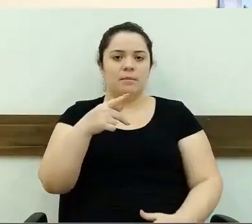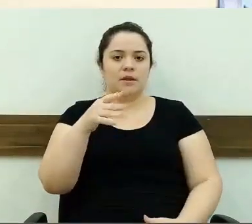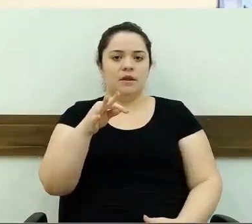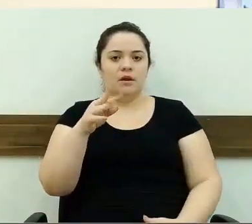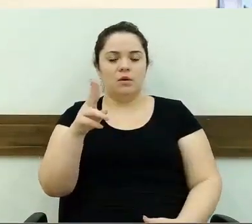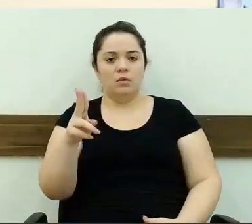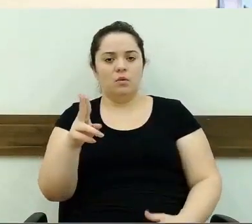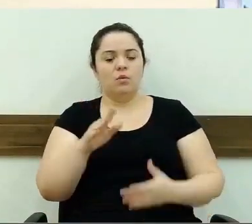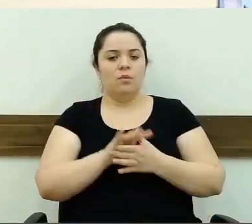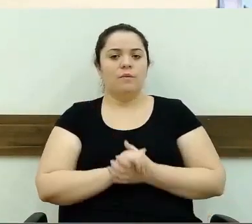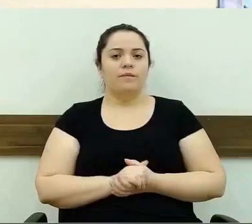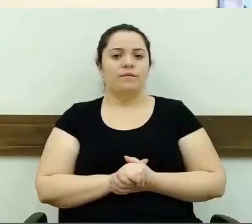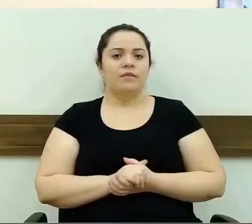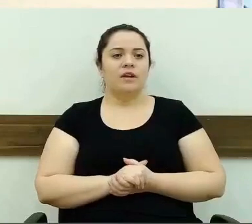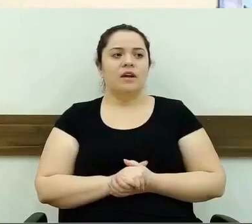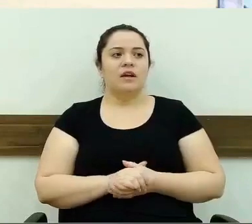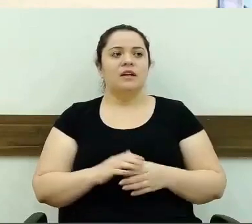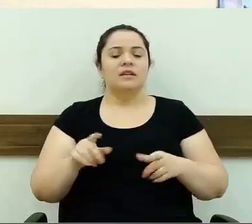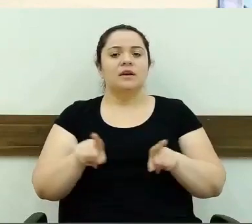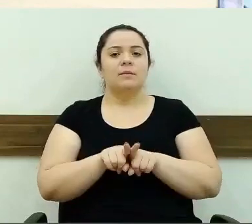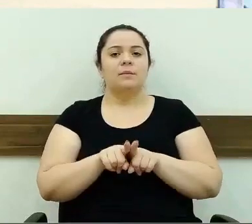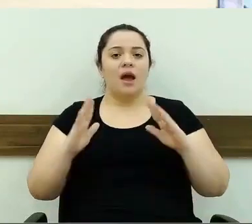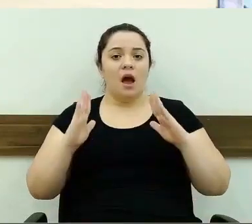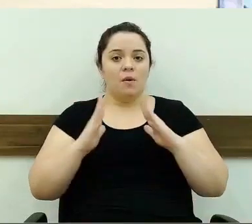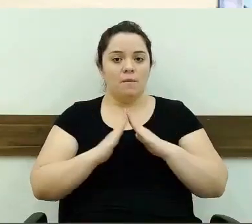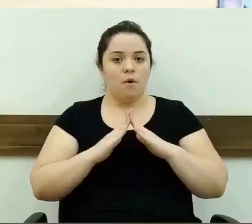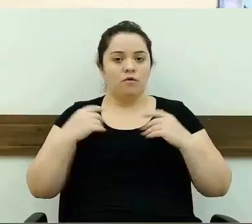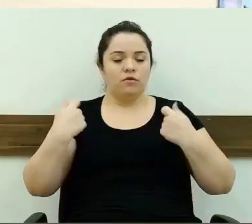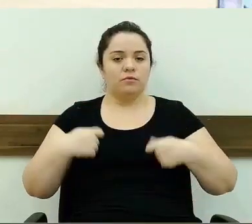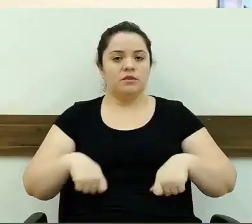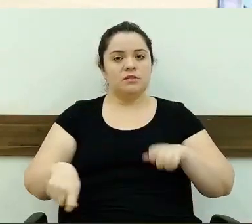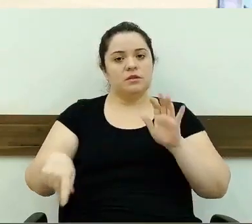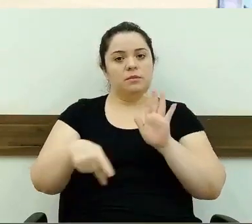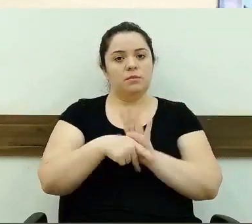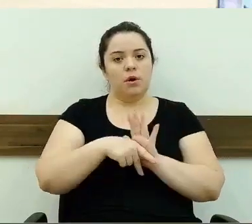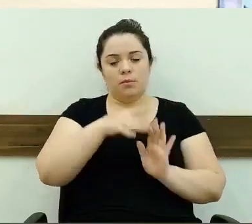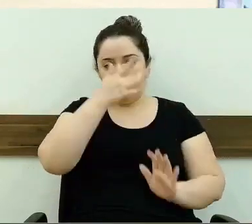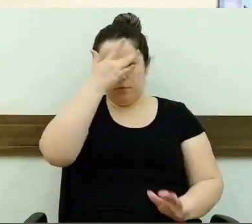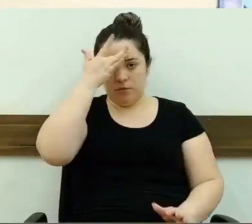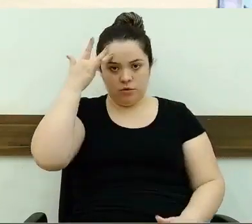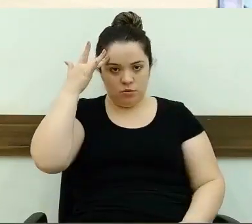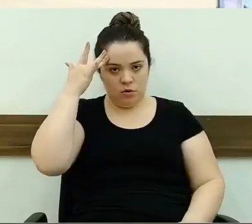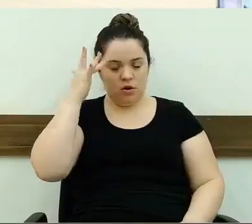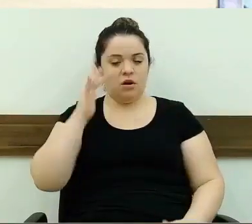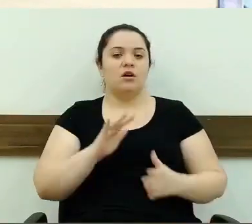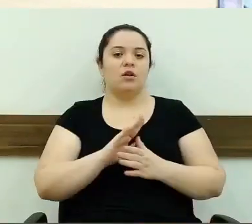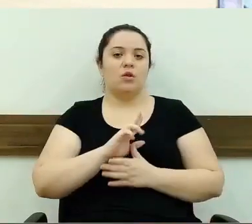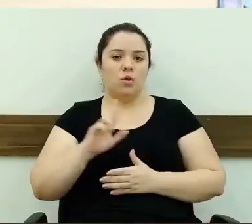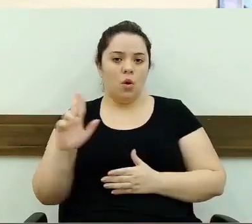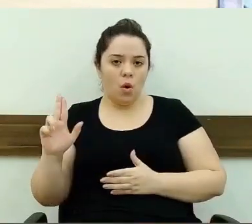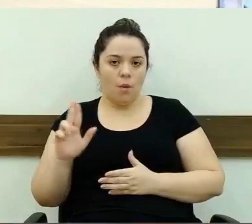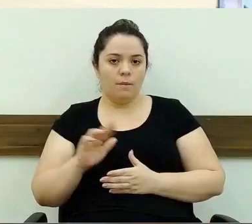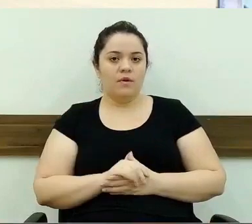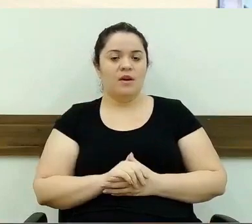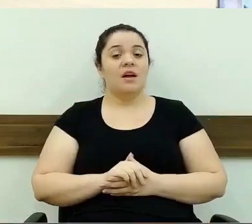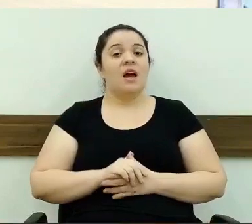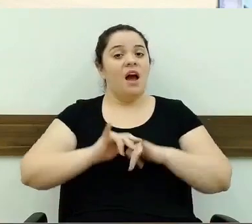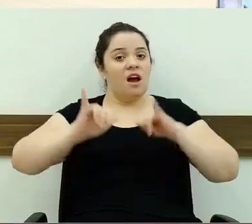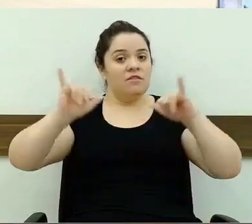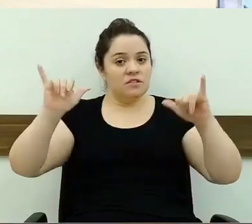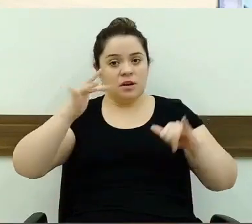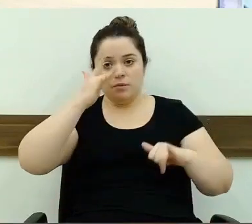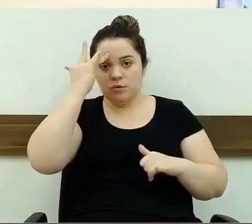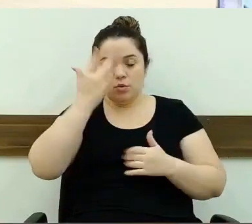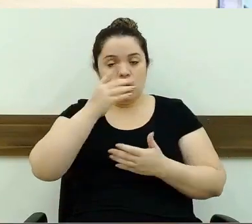o imóvel tem que estar no nome da pessoa, claro. Então, é só para dar uma reforçada para as pessoas que não sabem procurar o direito,